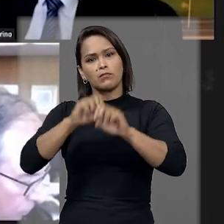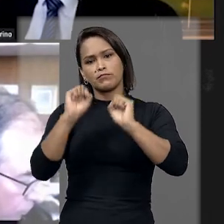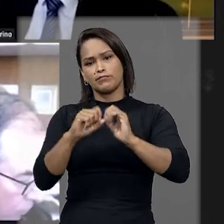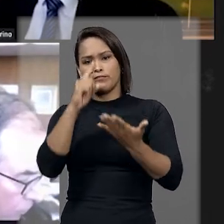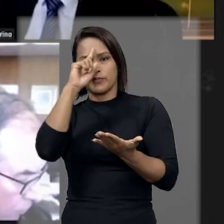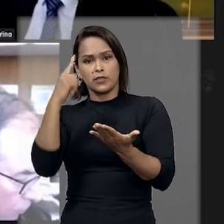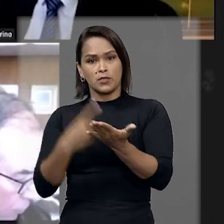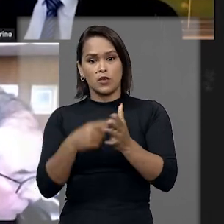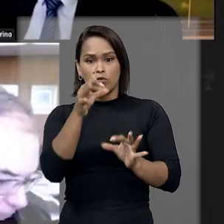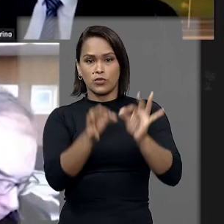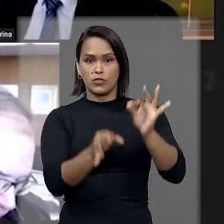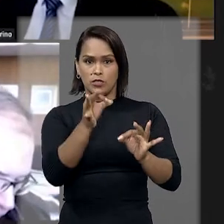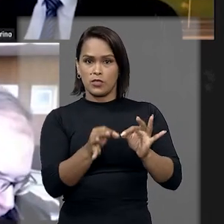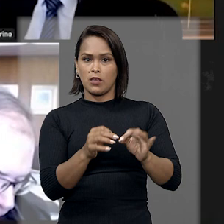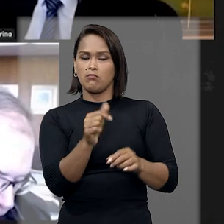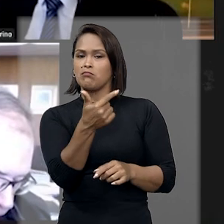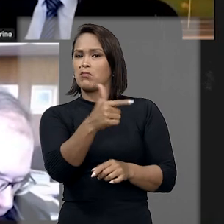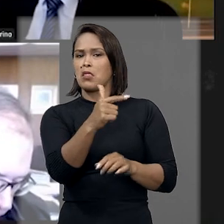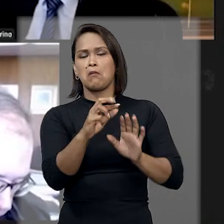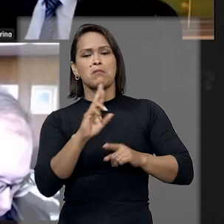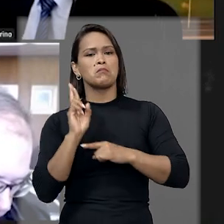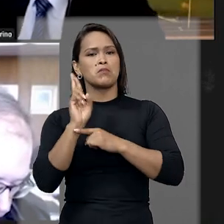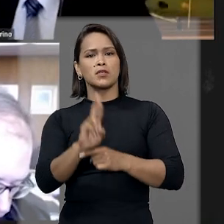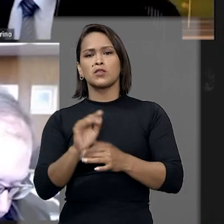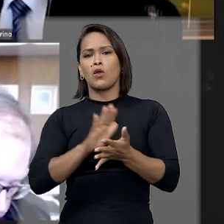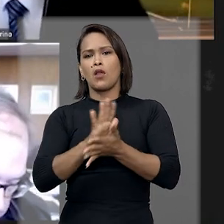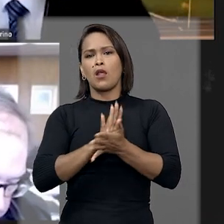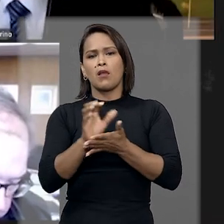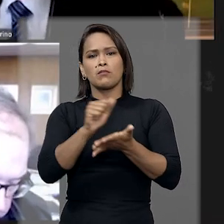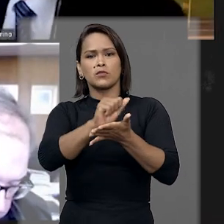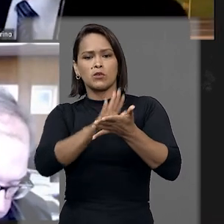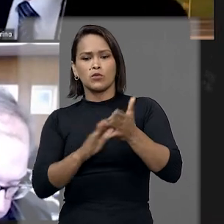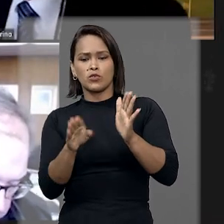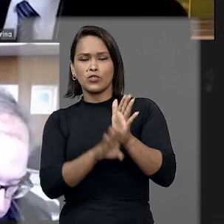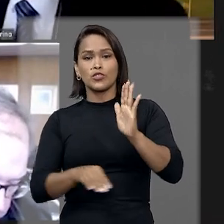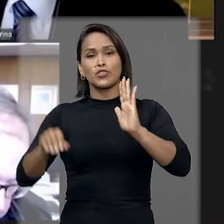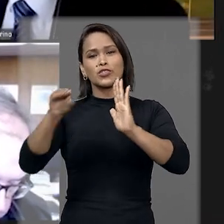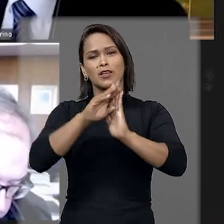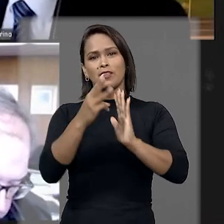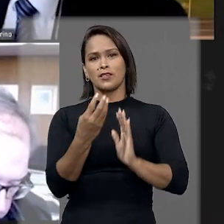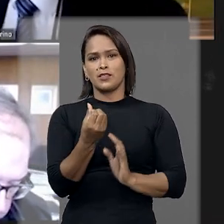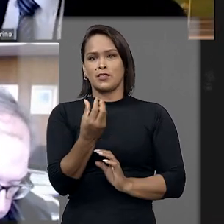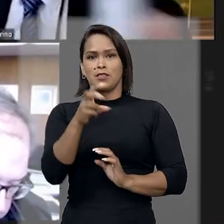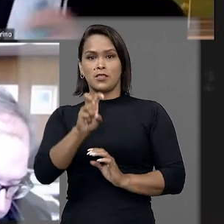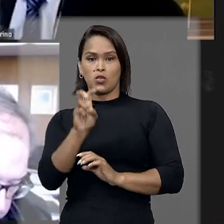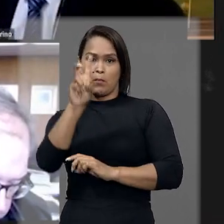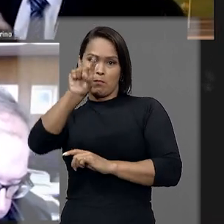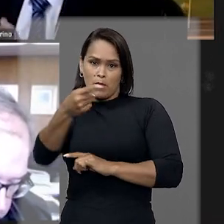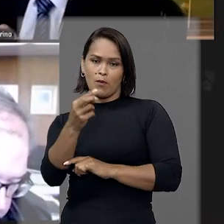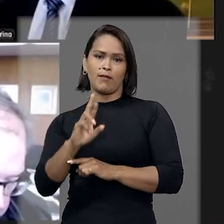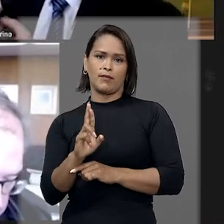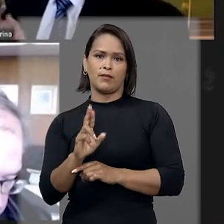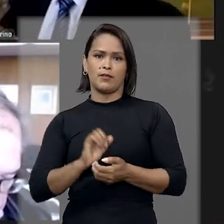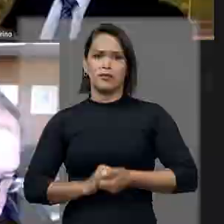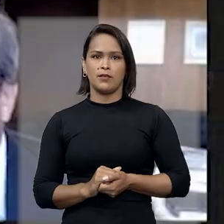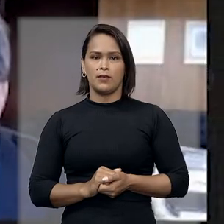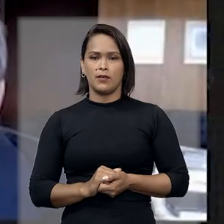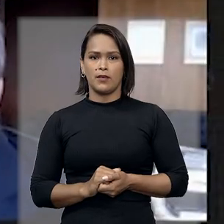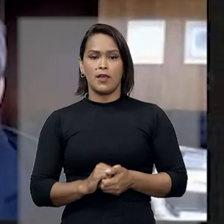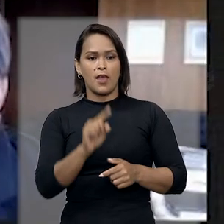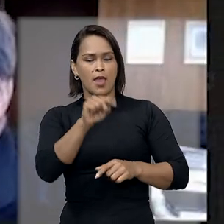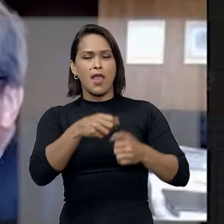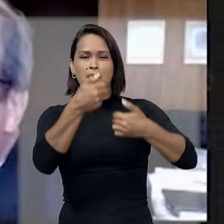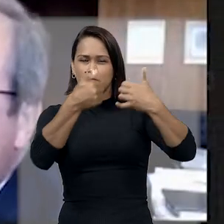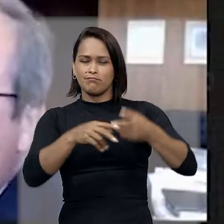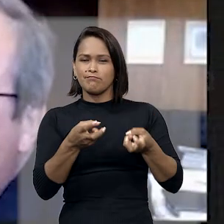determinação judicial não representou causa para que a multa chegasse ao patamar de 365 mil reais. Ela